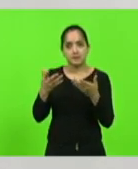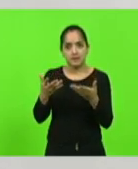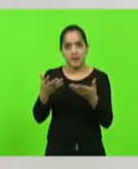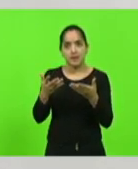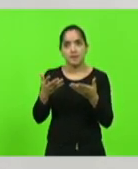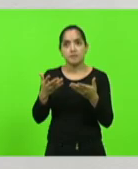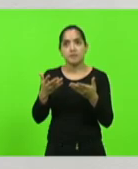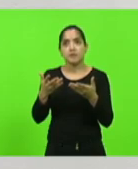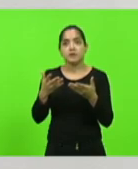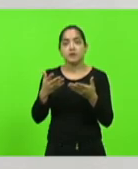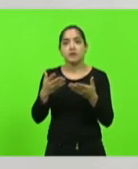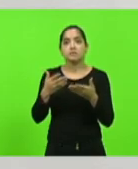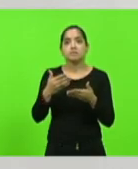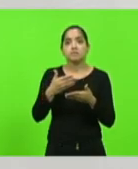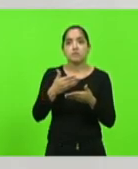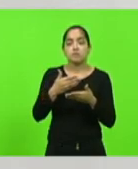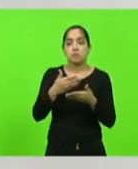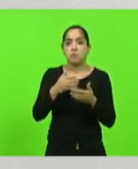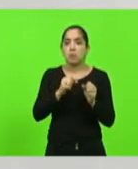poderes constituídos,